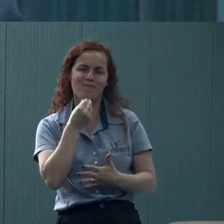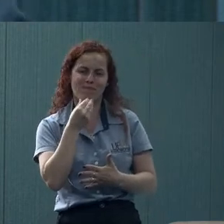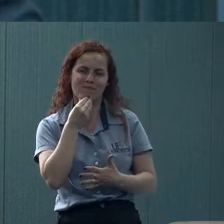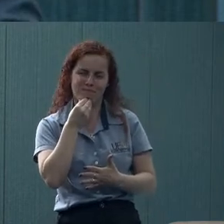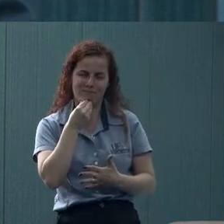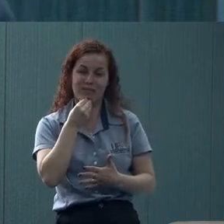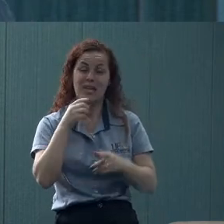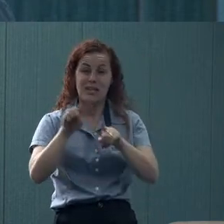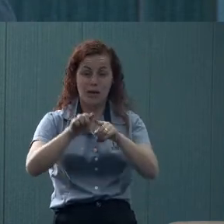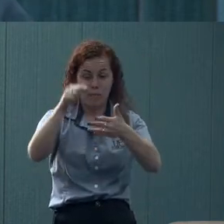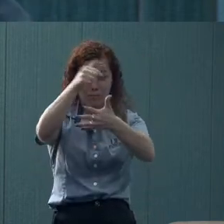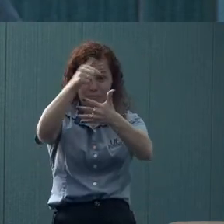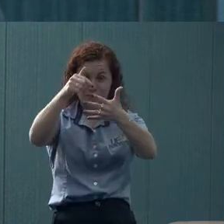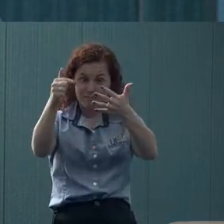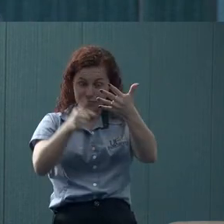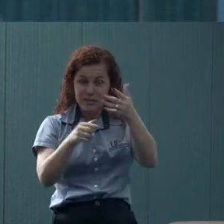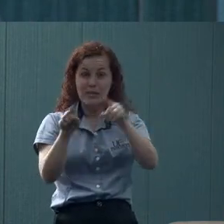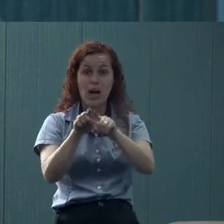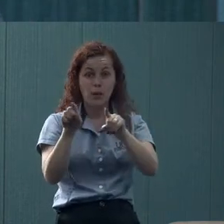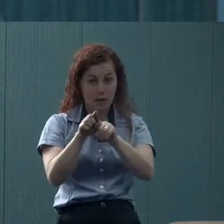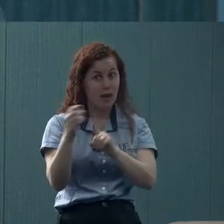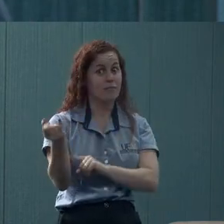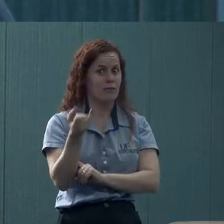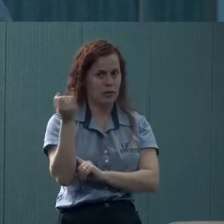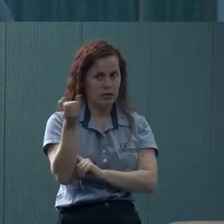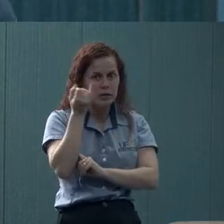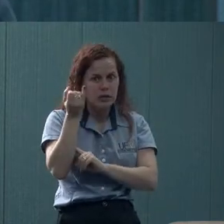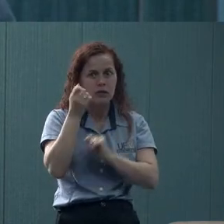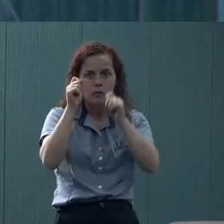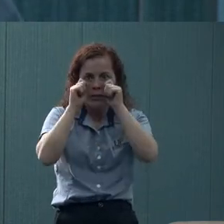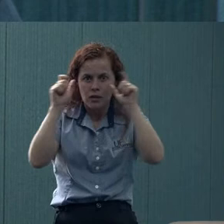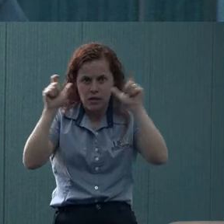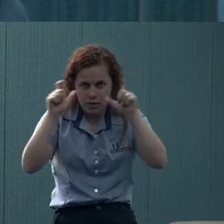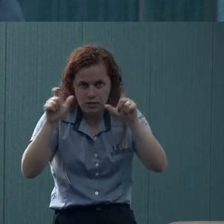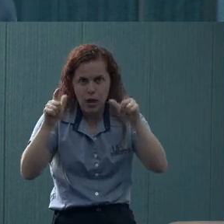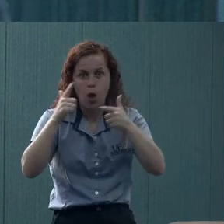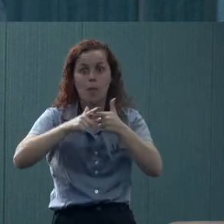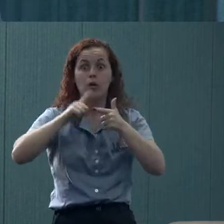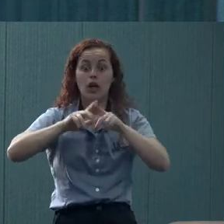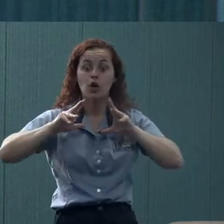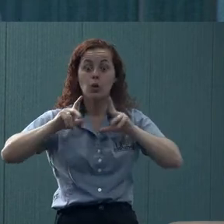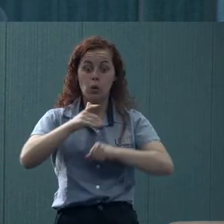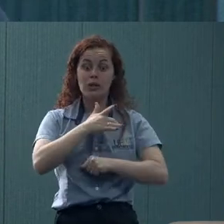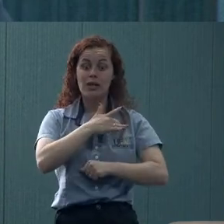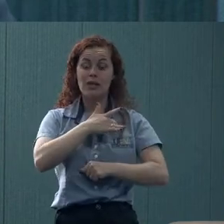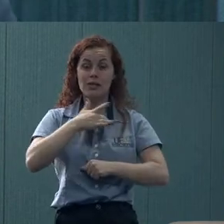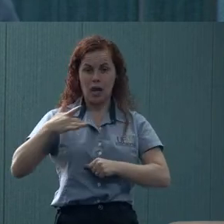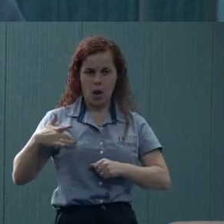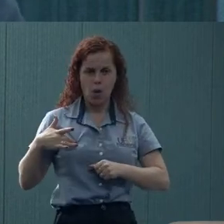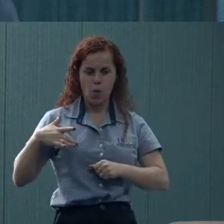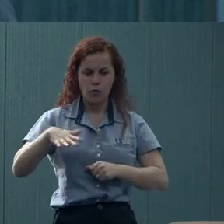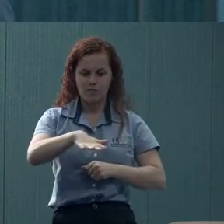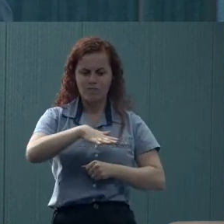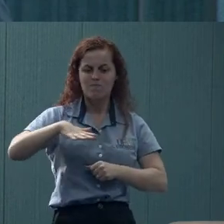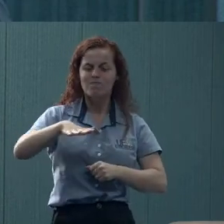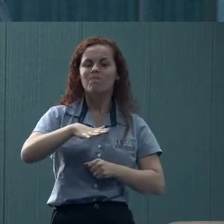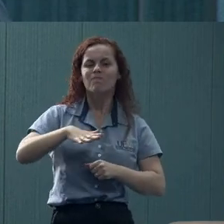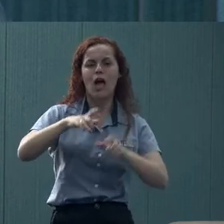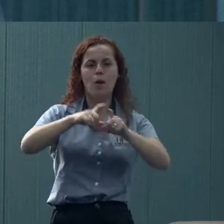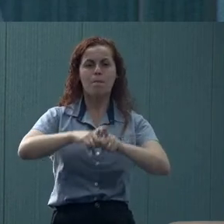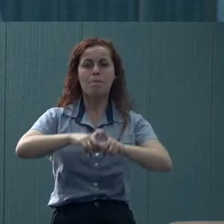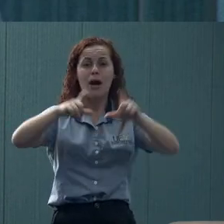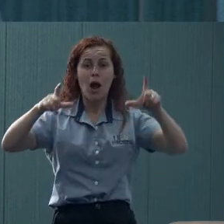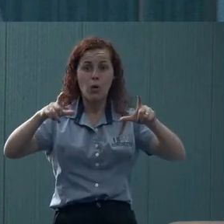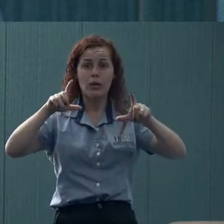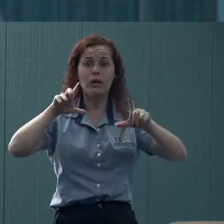Dentre outros fatores, mas eu destacaria um pouco esse, que em quase todos os serviços de saúde, há uma predominância de